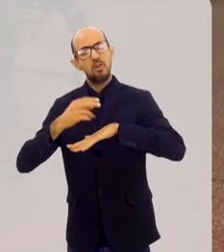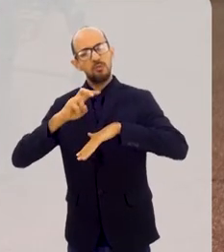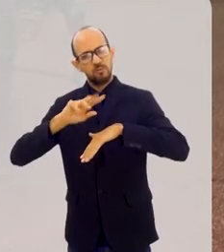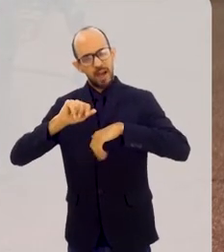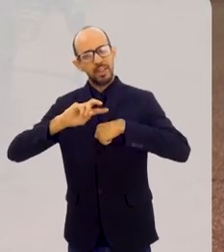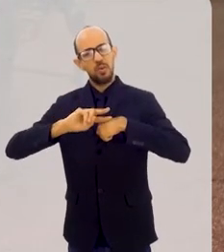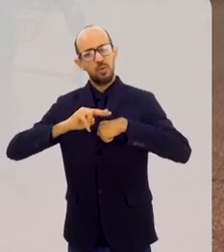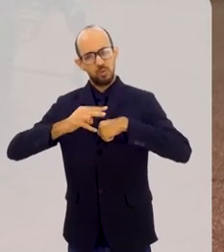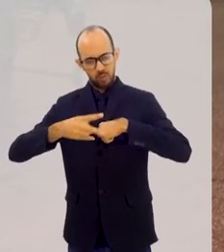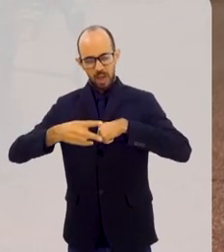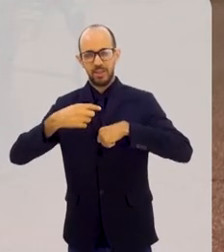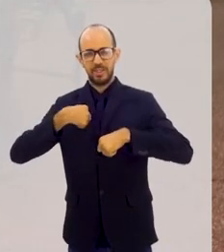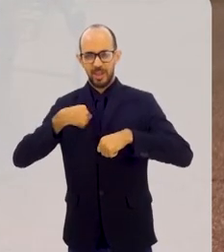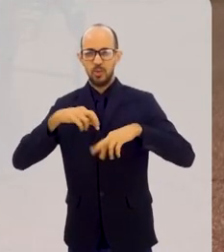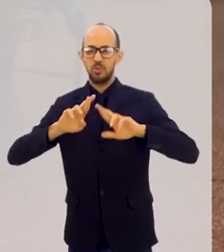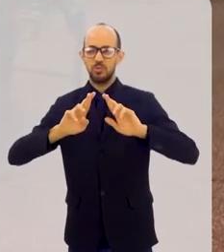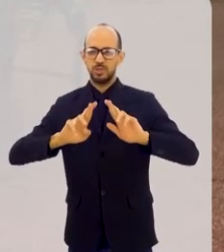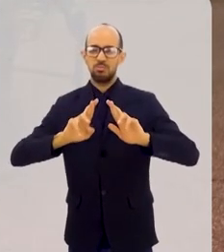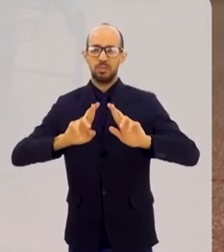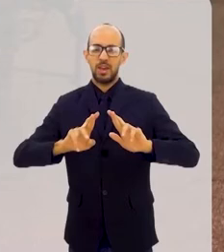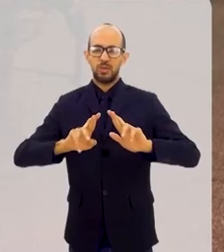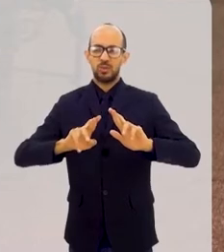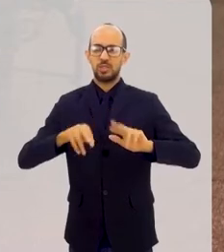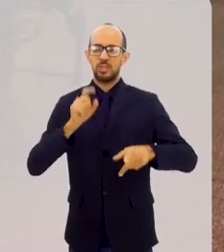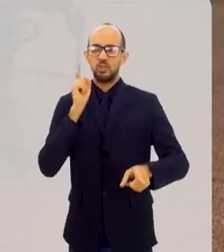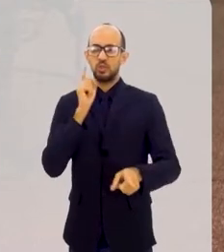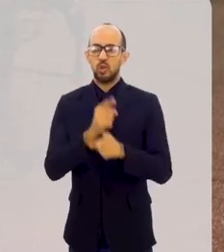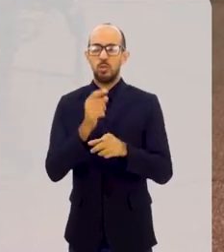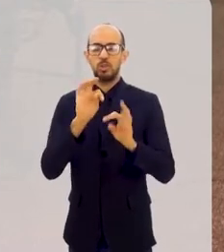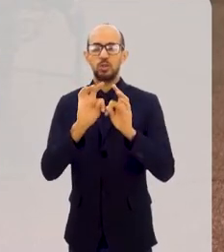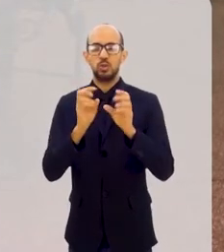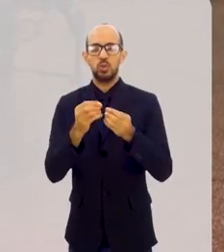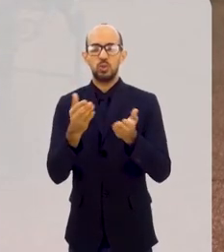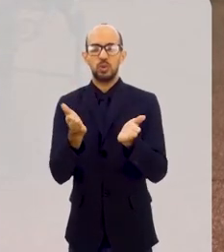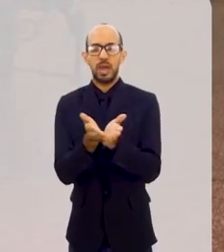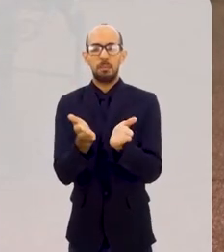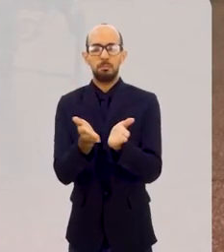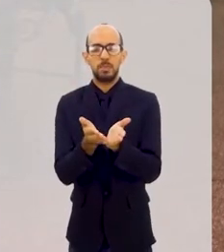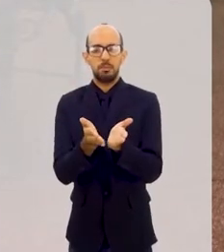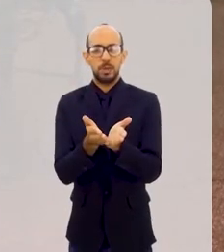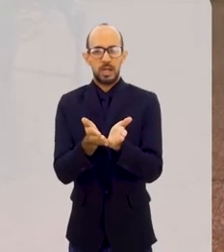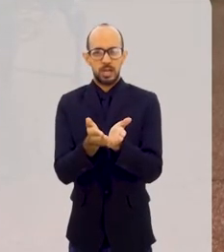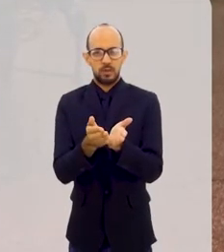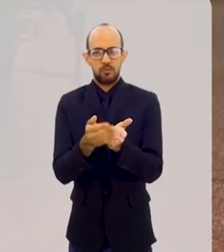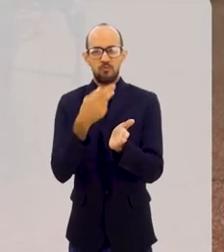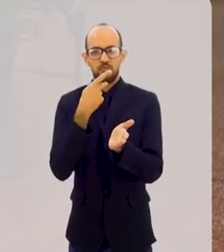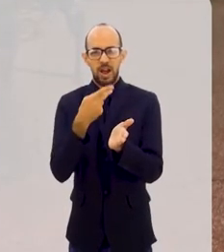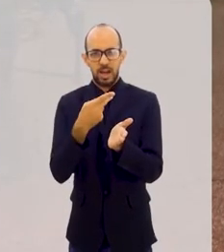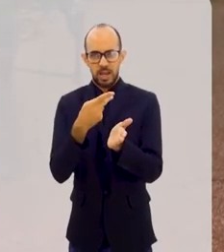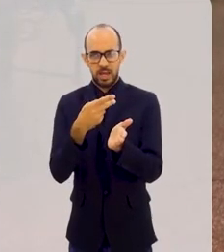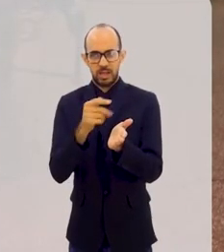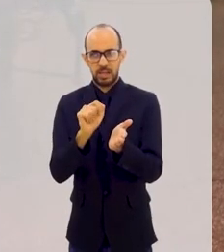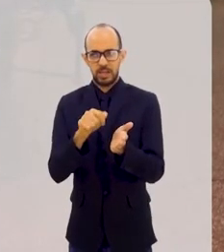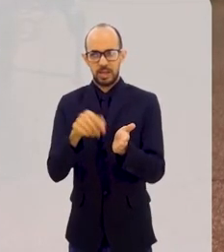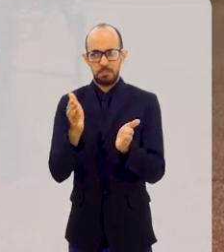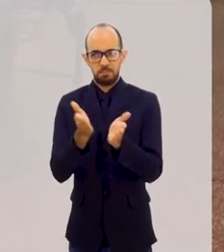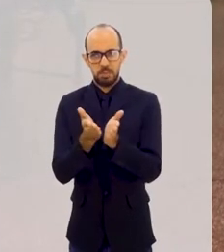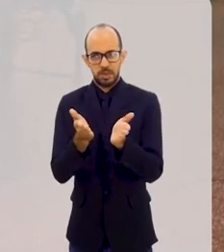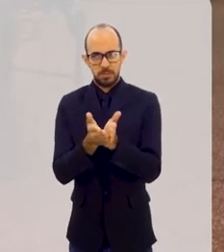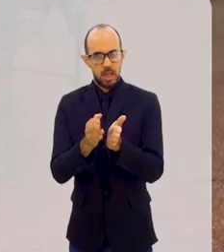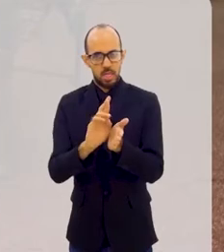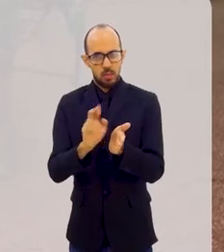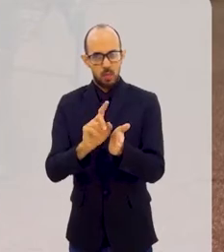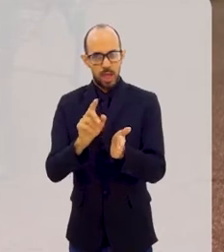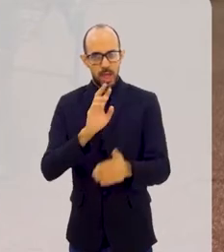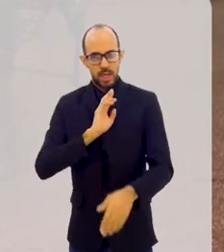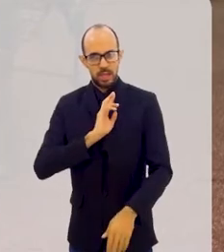esperado. Então, se é um evangelho que você descobre o que a Bíblia diz e viver a Bíblia, não